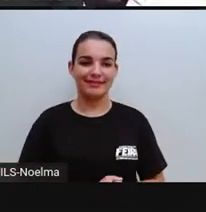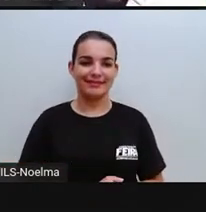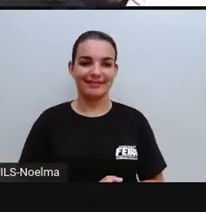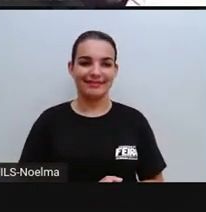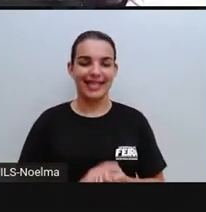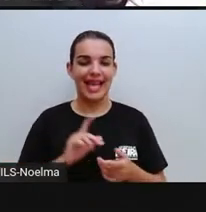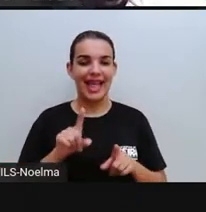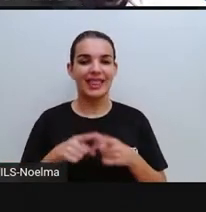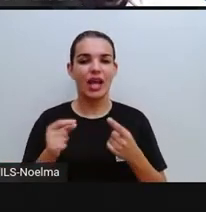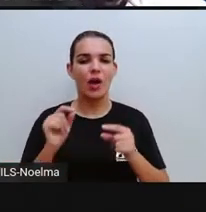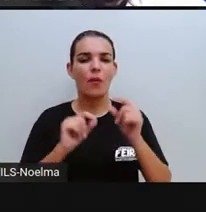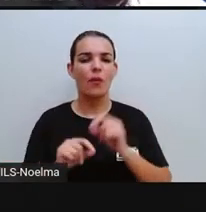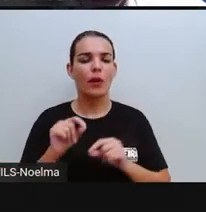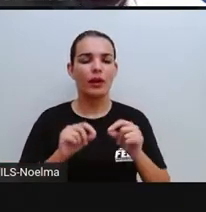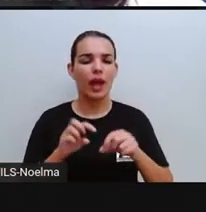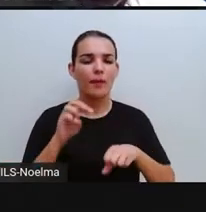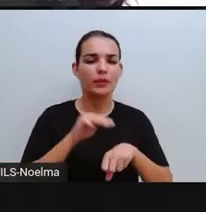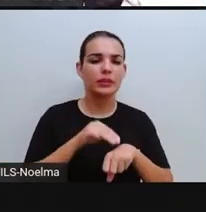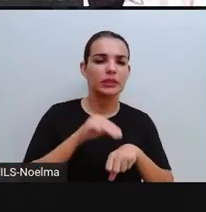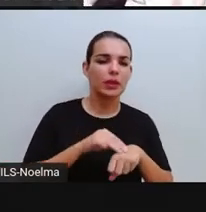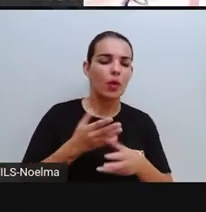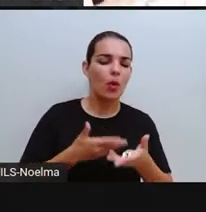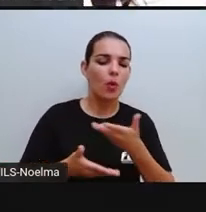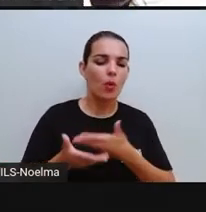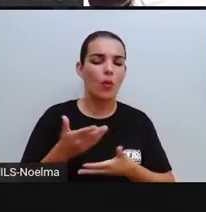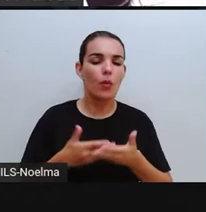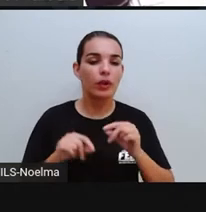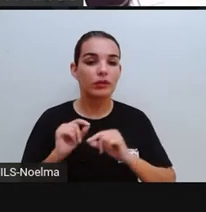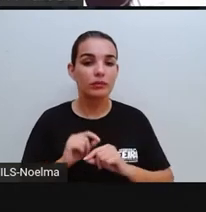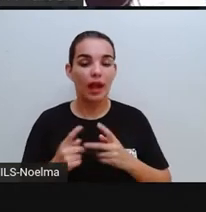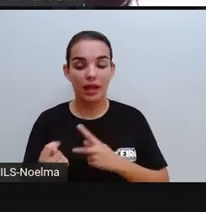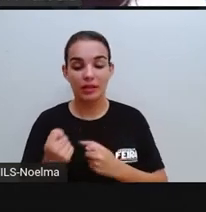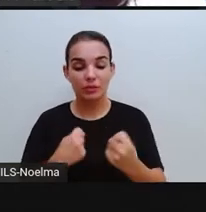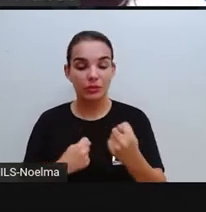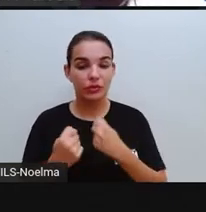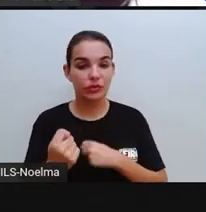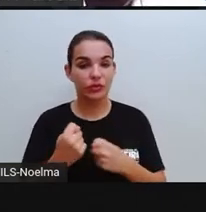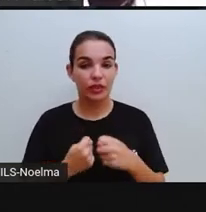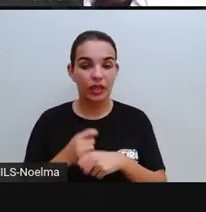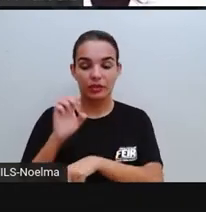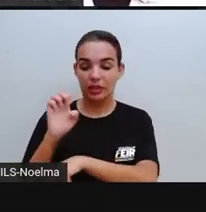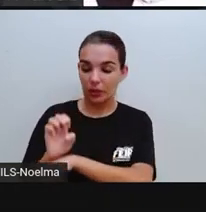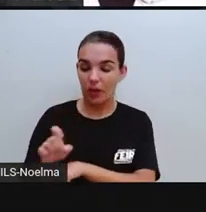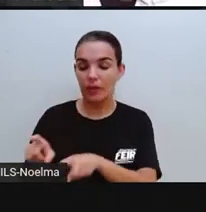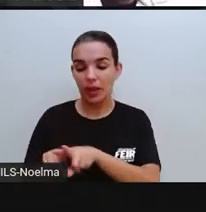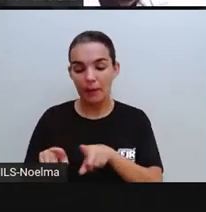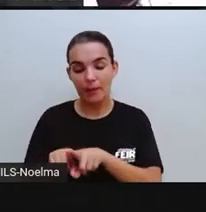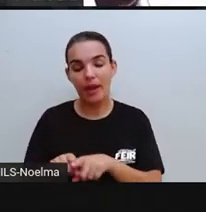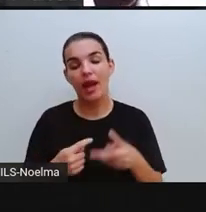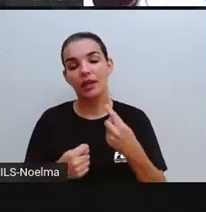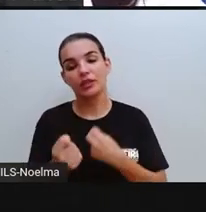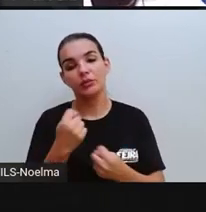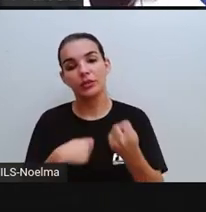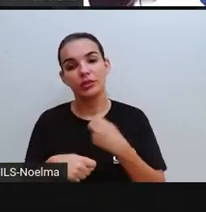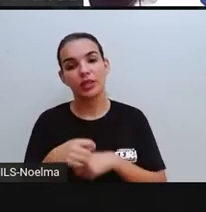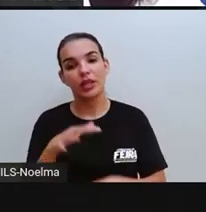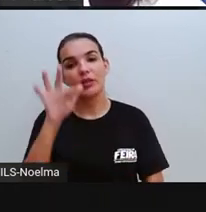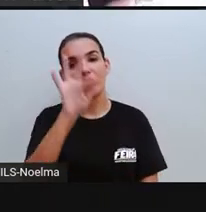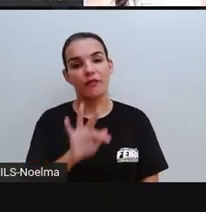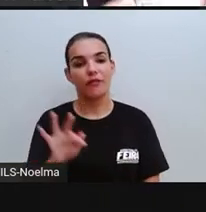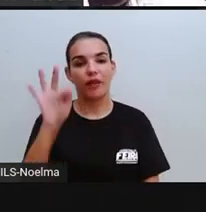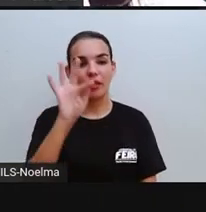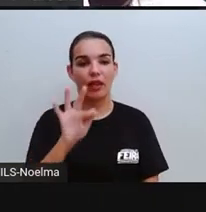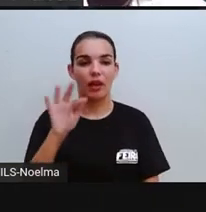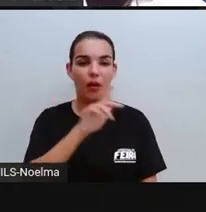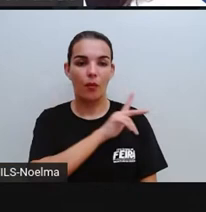administrado pelo governo municipal, o é que é administrado pelo governo estadual e o que é administrado pelo governo